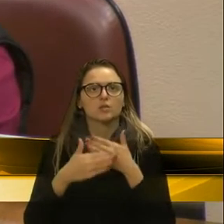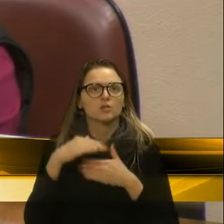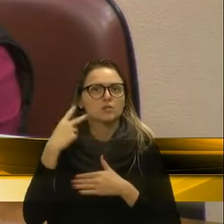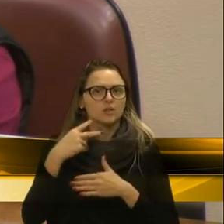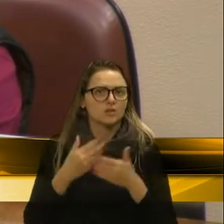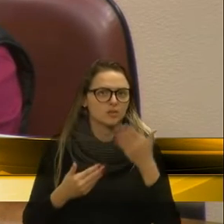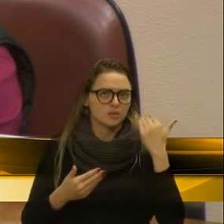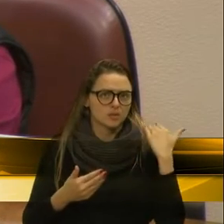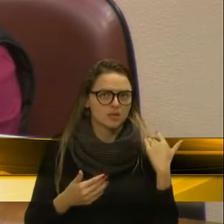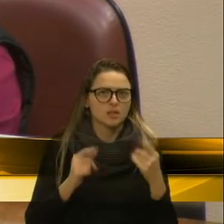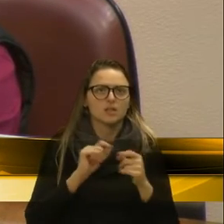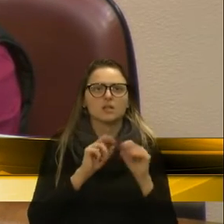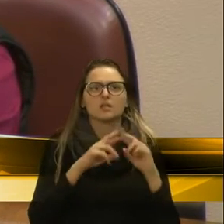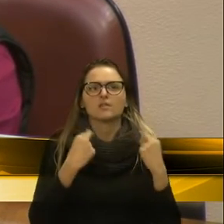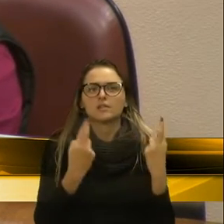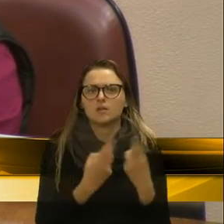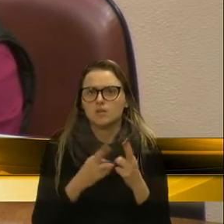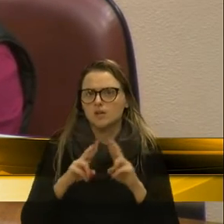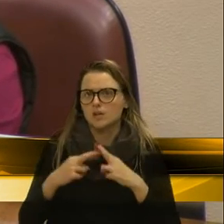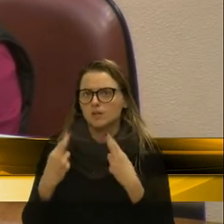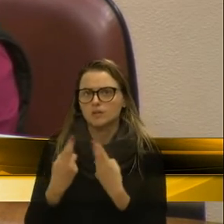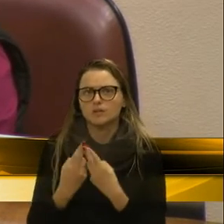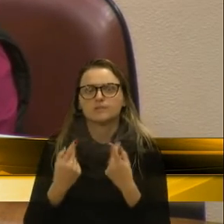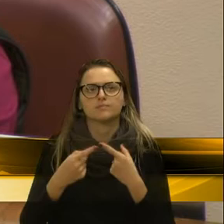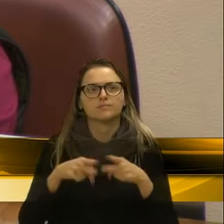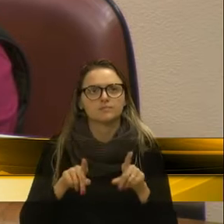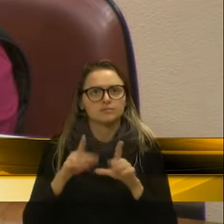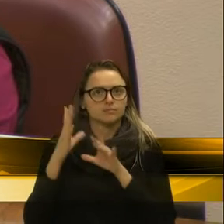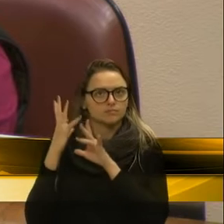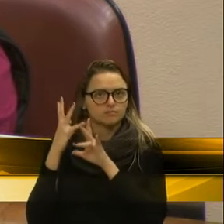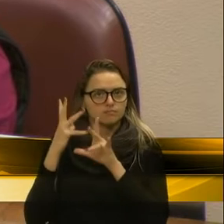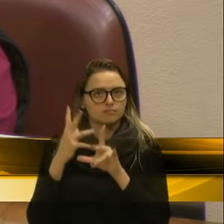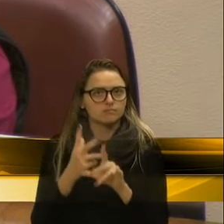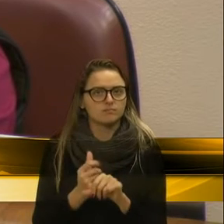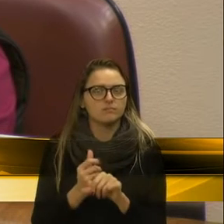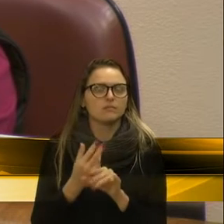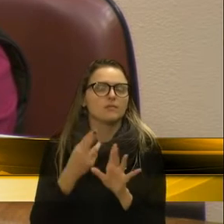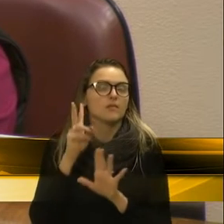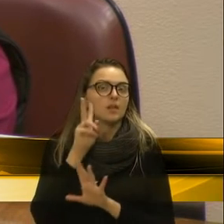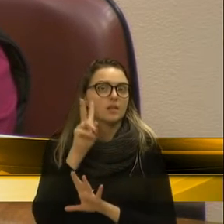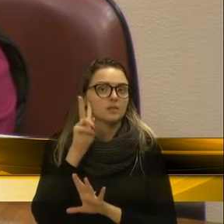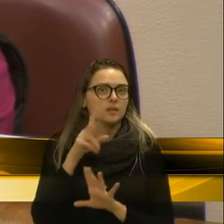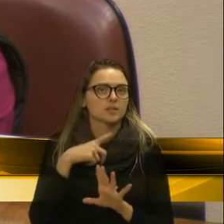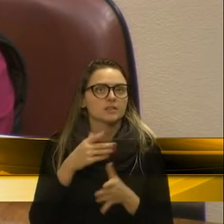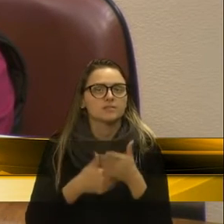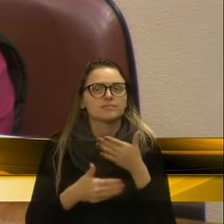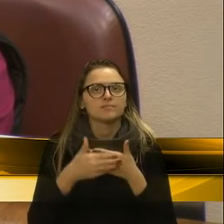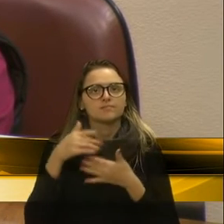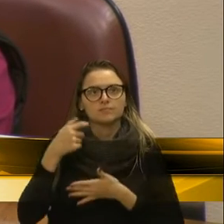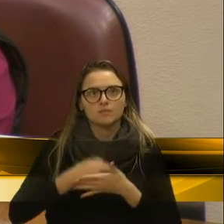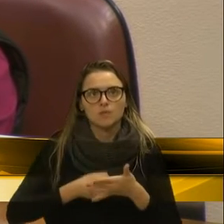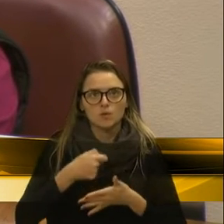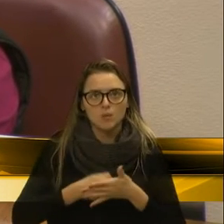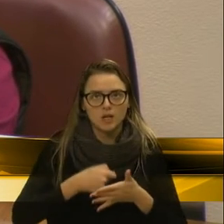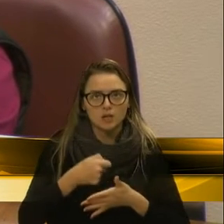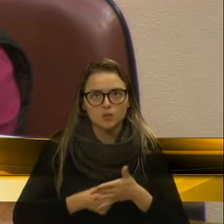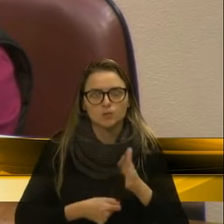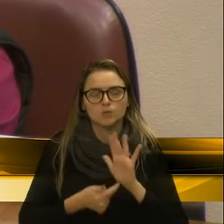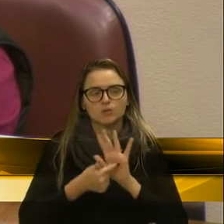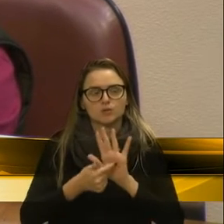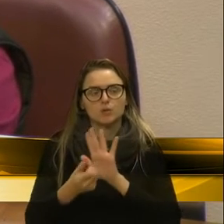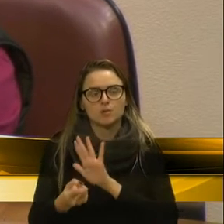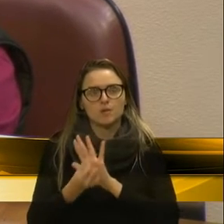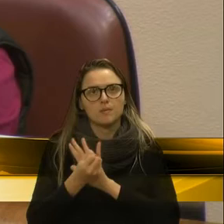fizemos reuniões lá em Fazenda Sousa, mas, às vezes, o resgate é o momento que é feito, tem toda uma luta histórica que vem